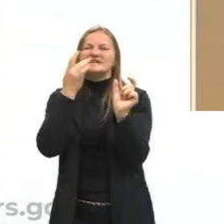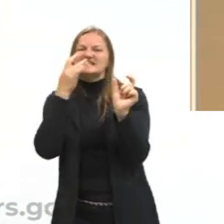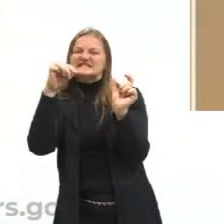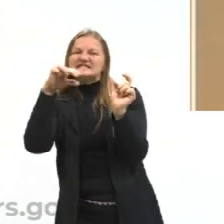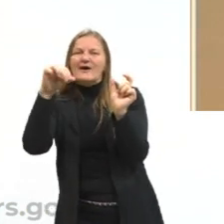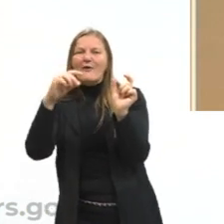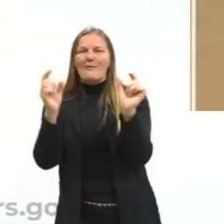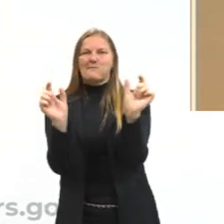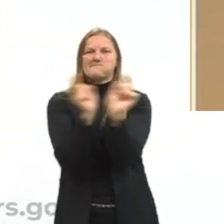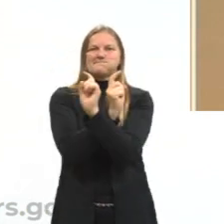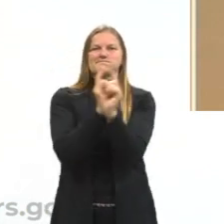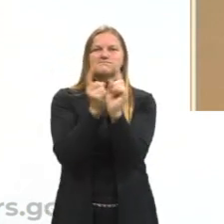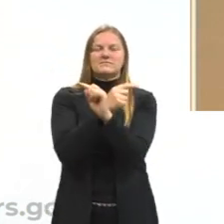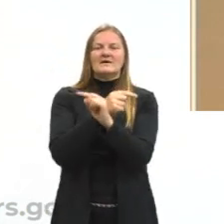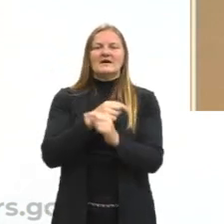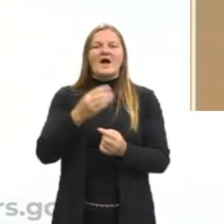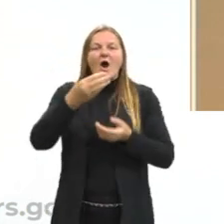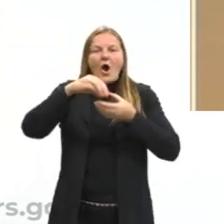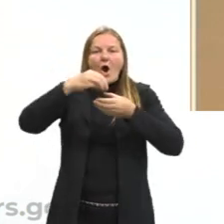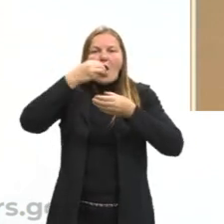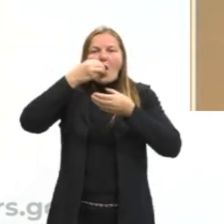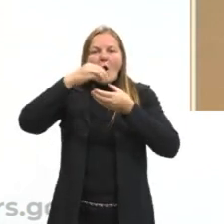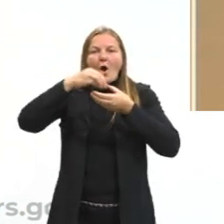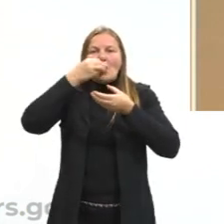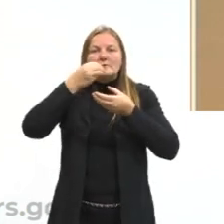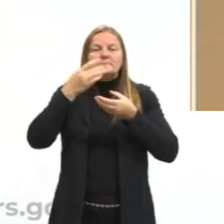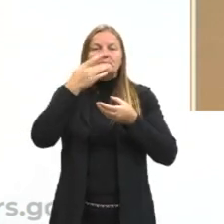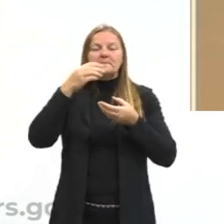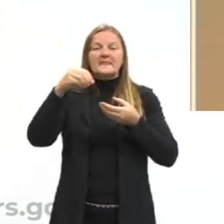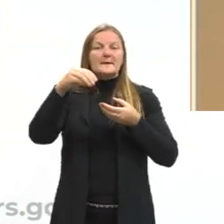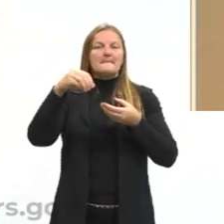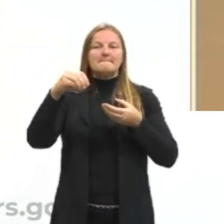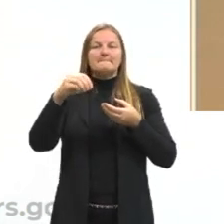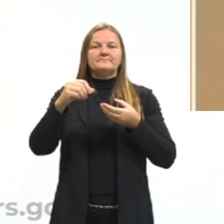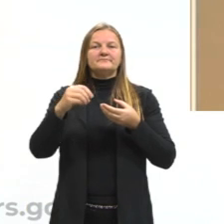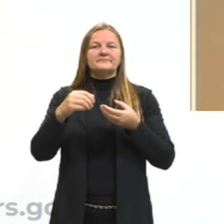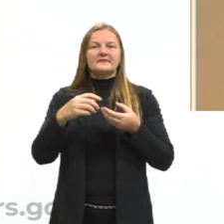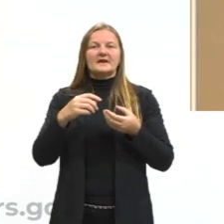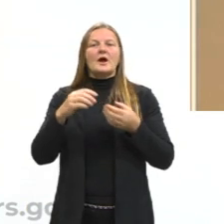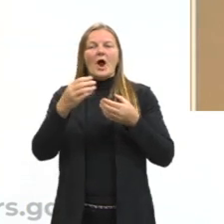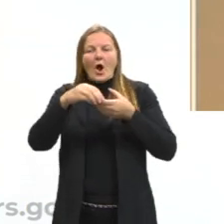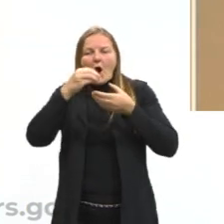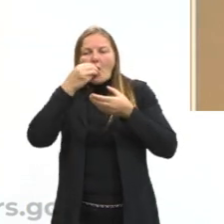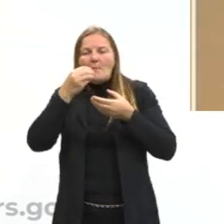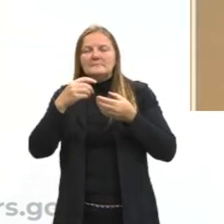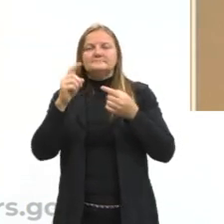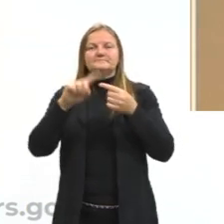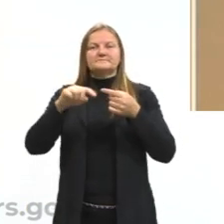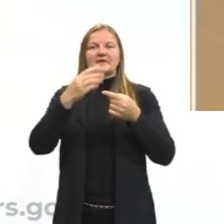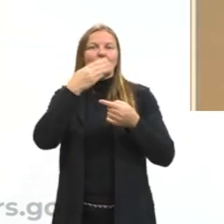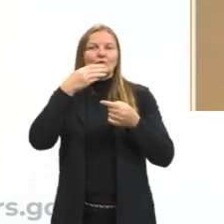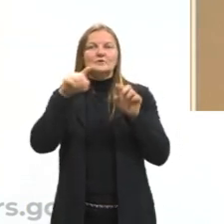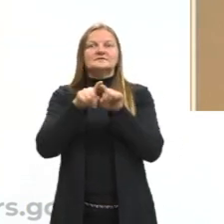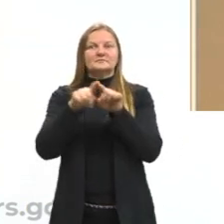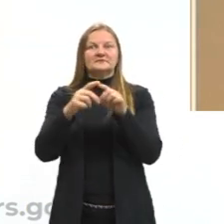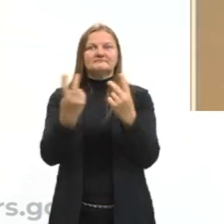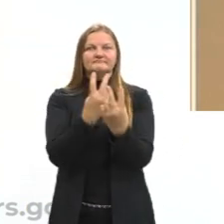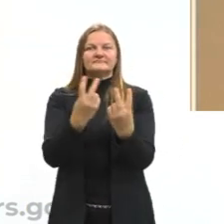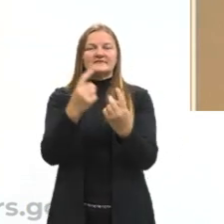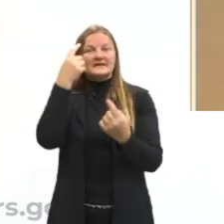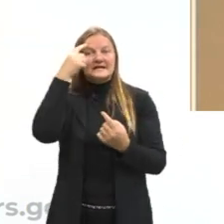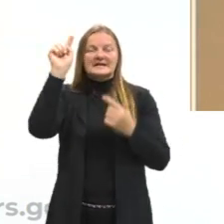Mas o fato de eu comer algo salgado, por exemplo, não me impede de comer algo doce. Então são